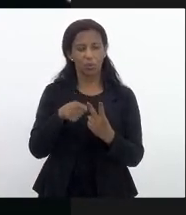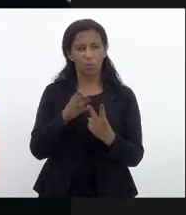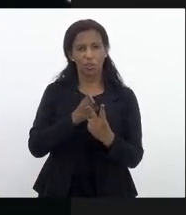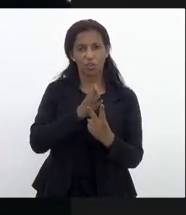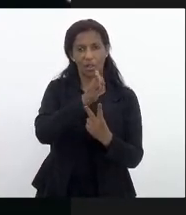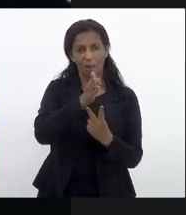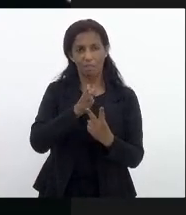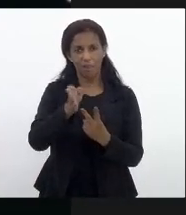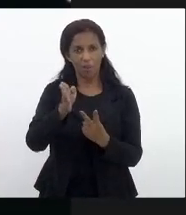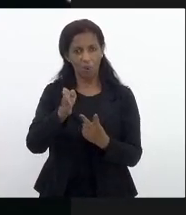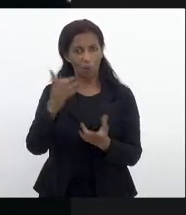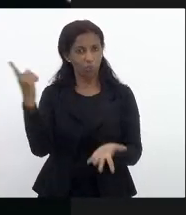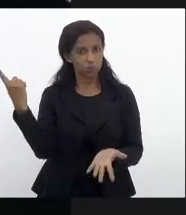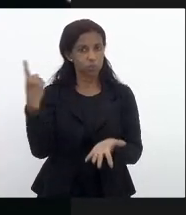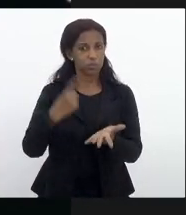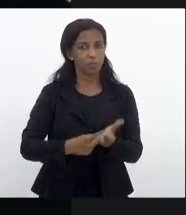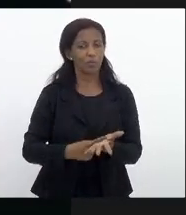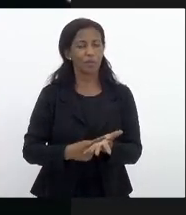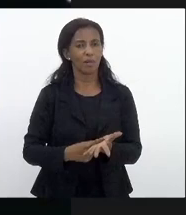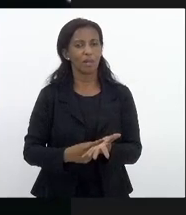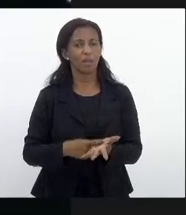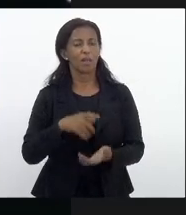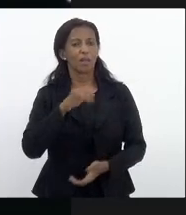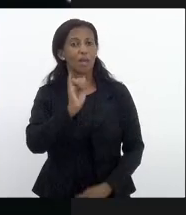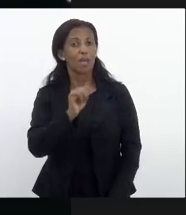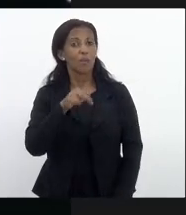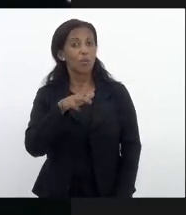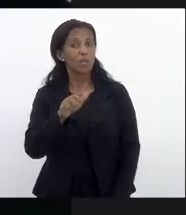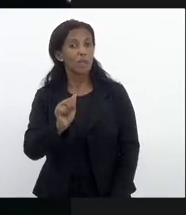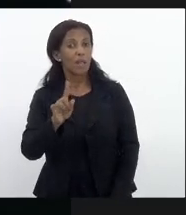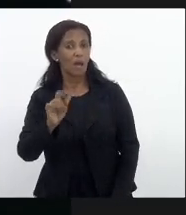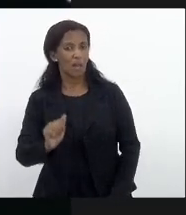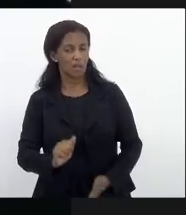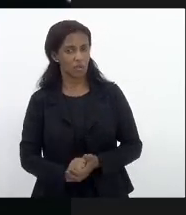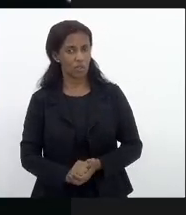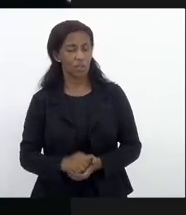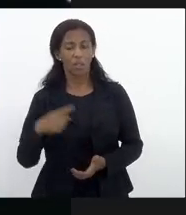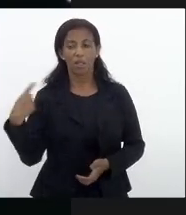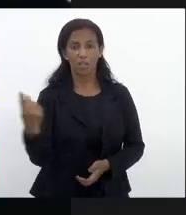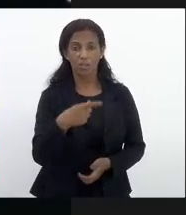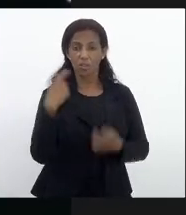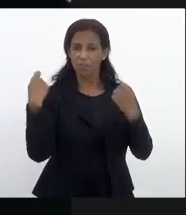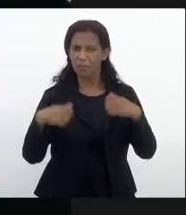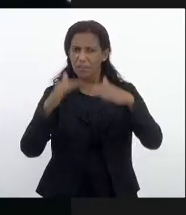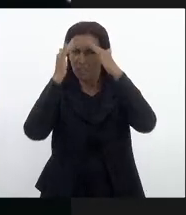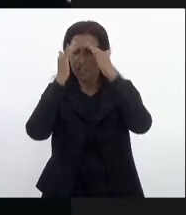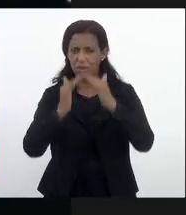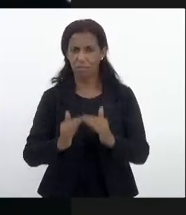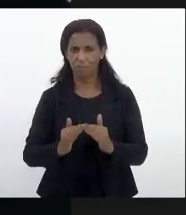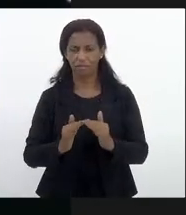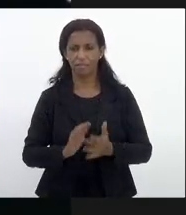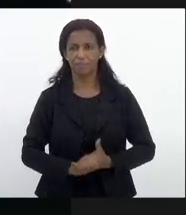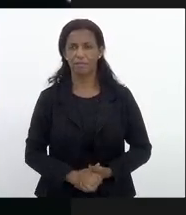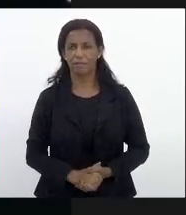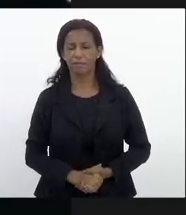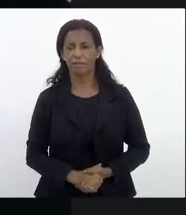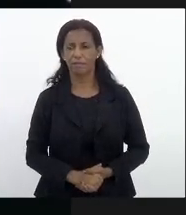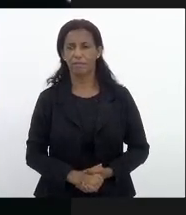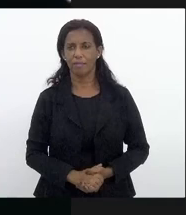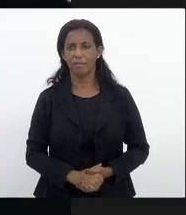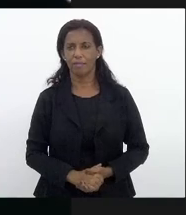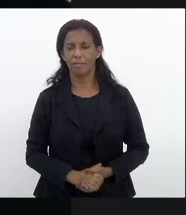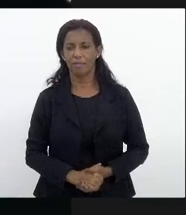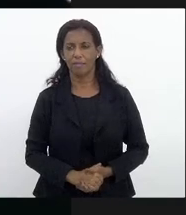comprovadas cientificamente na questão da imunidade da Covid-19 e a gente precisa respeitar então